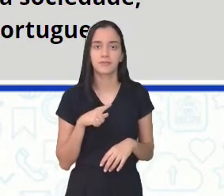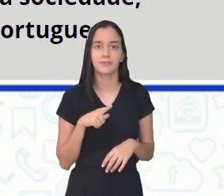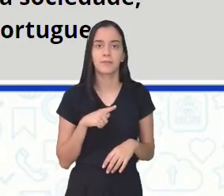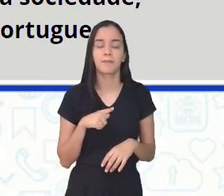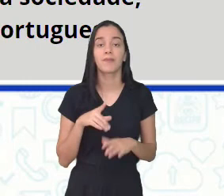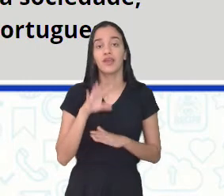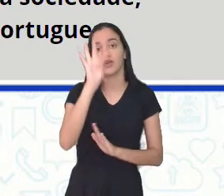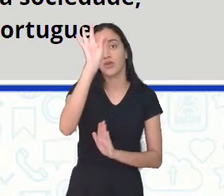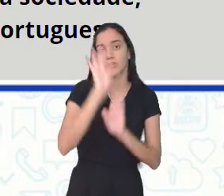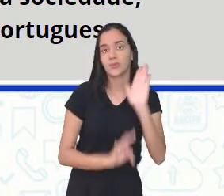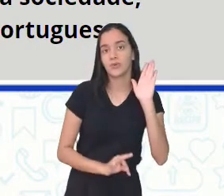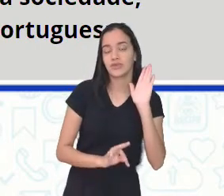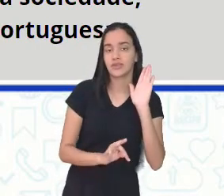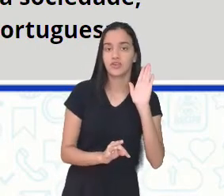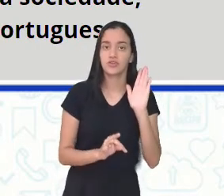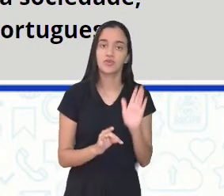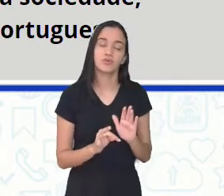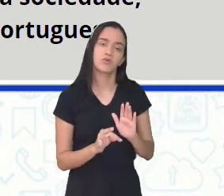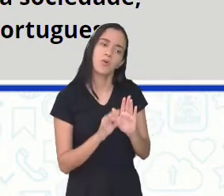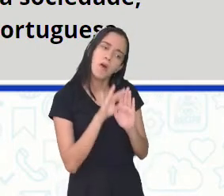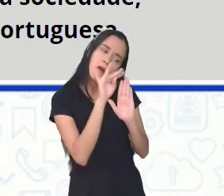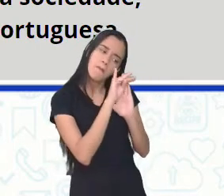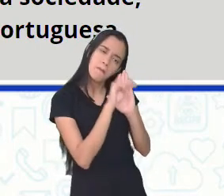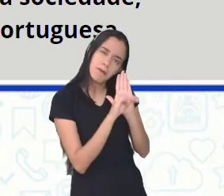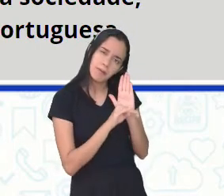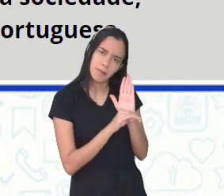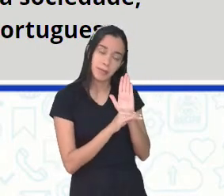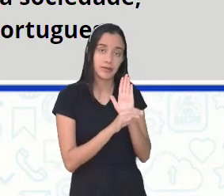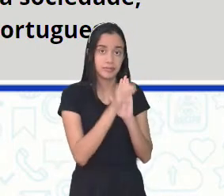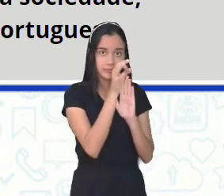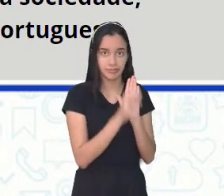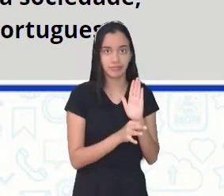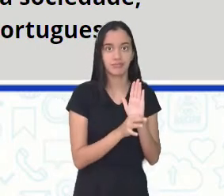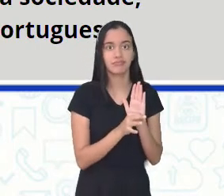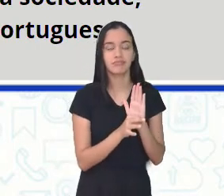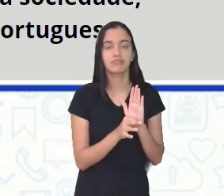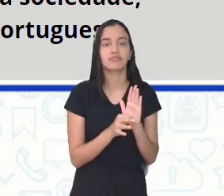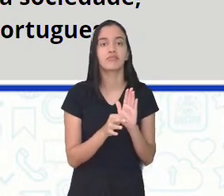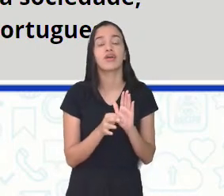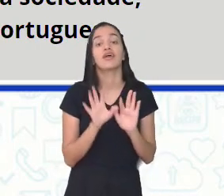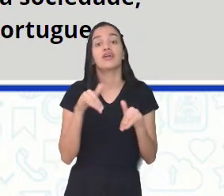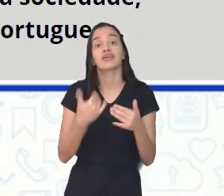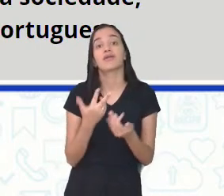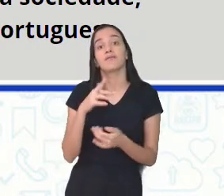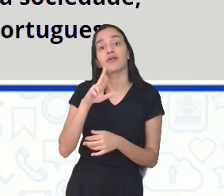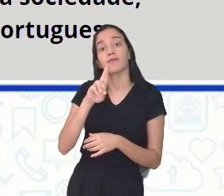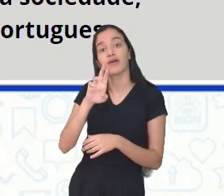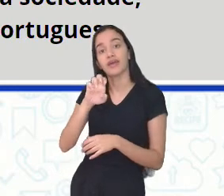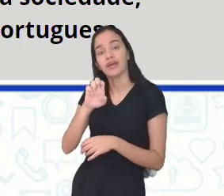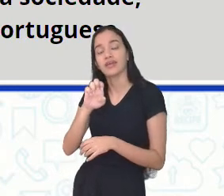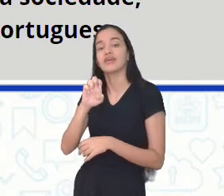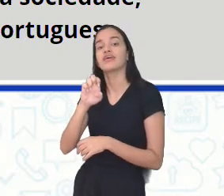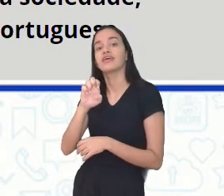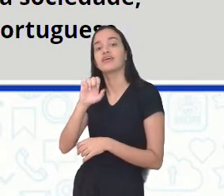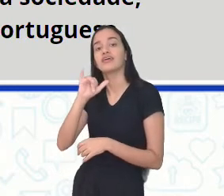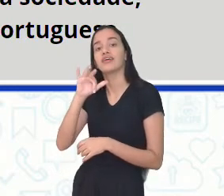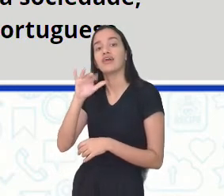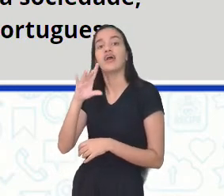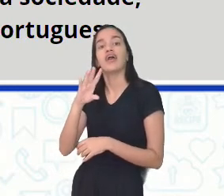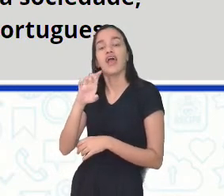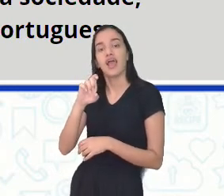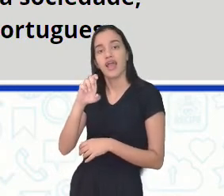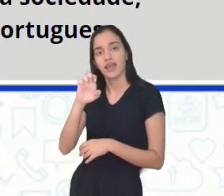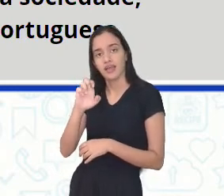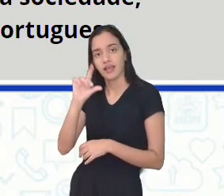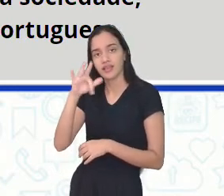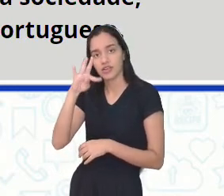O texto, o corpo do texto, não é? O direcionamento ali que é para o editor da revista. E no final,